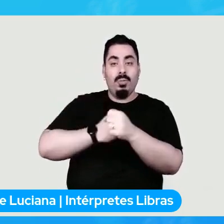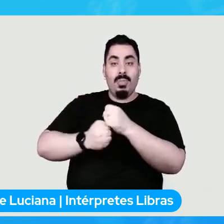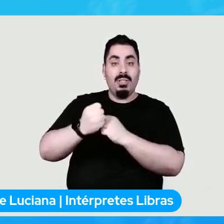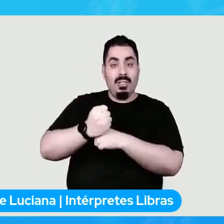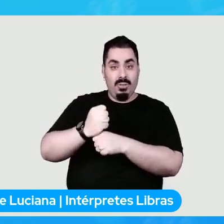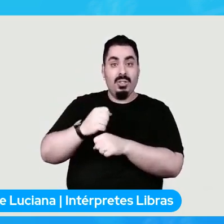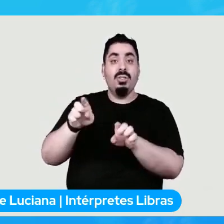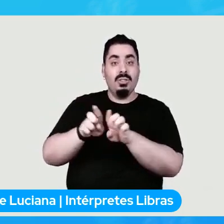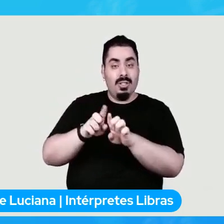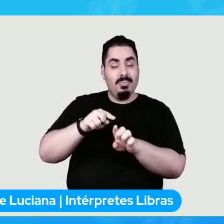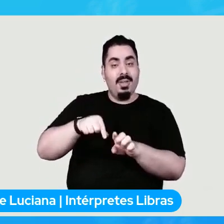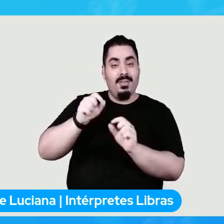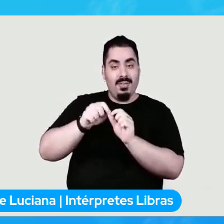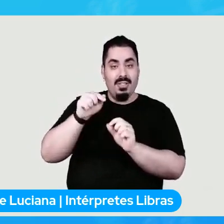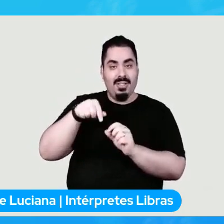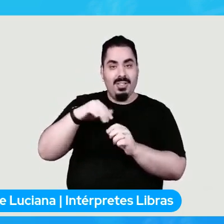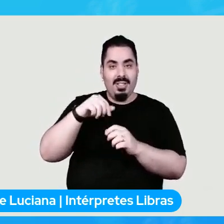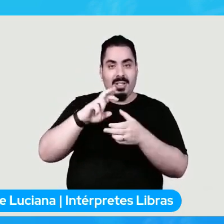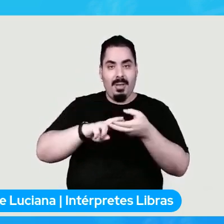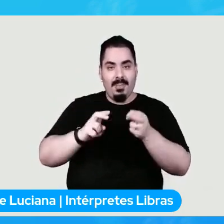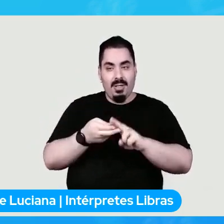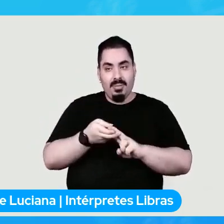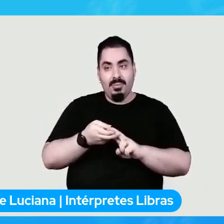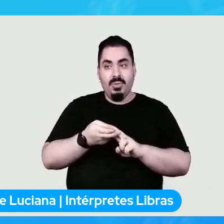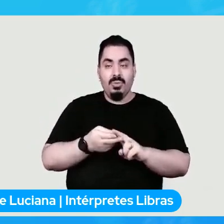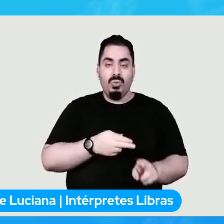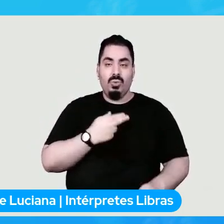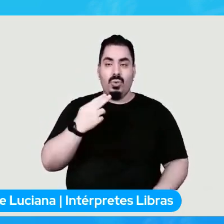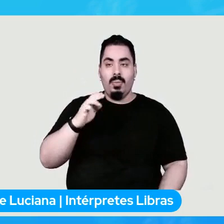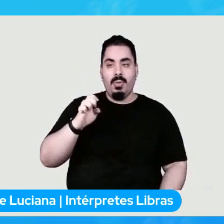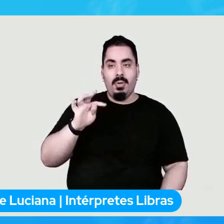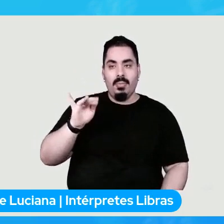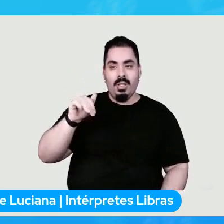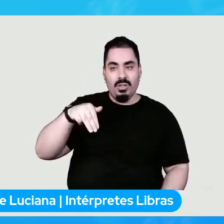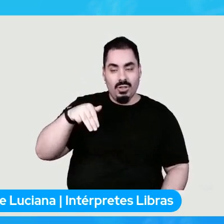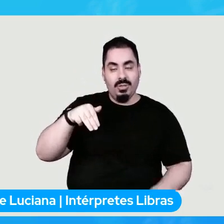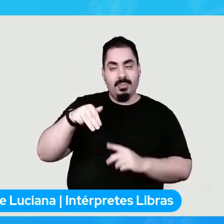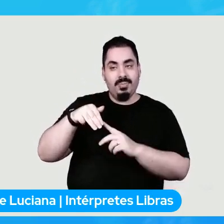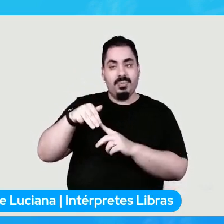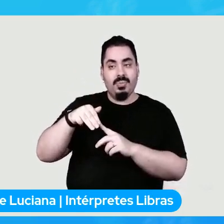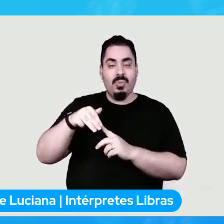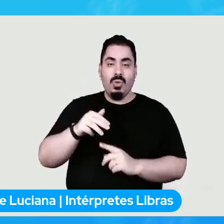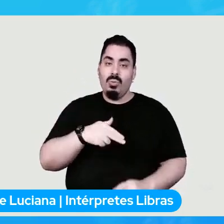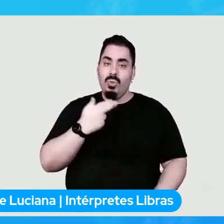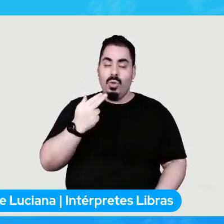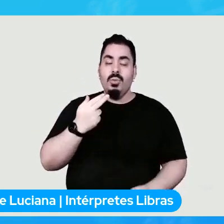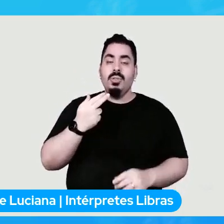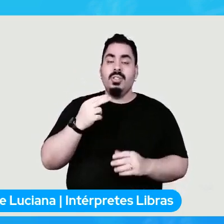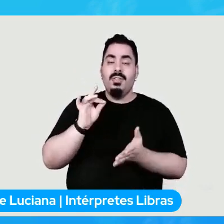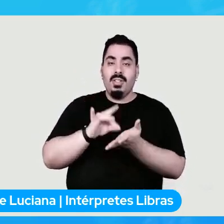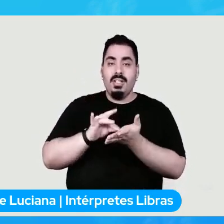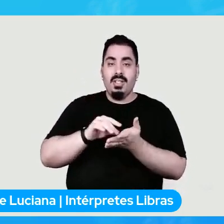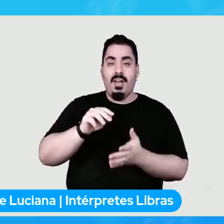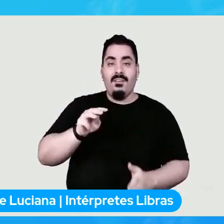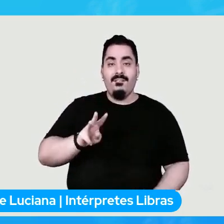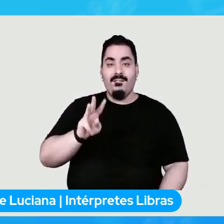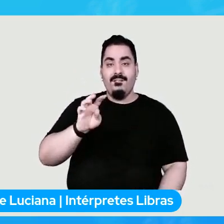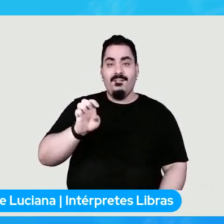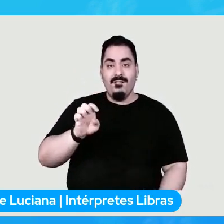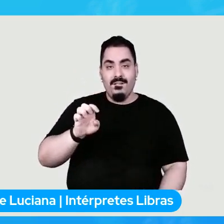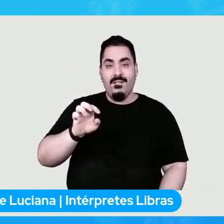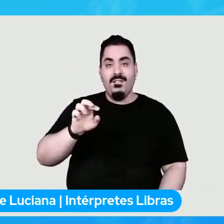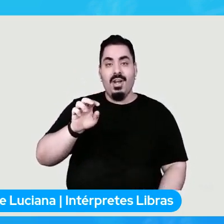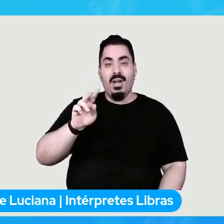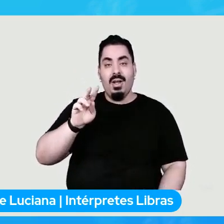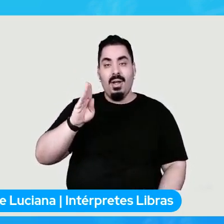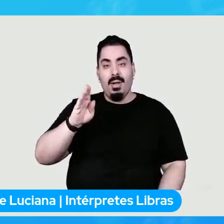Tá, meu nome, como já falei, é Betinho. Meu nome, na verdade, é Verbet Vinícius. Ou Werberch ou